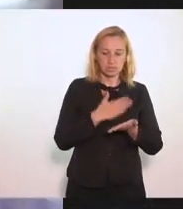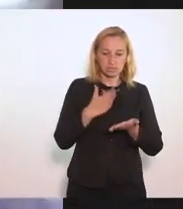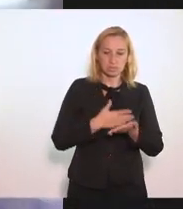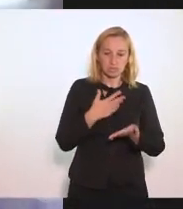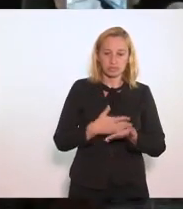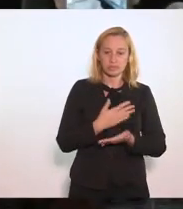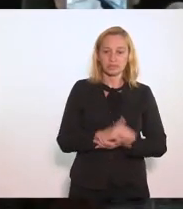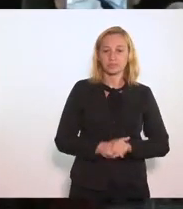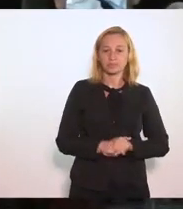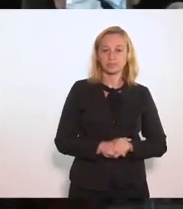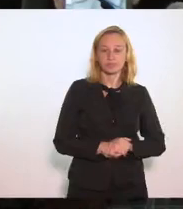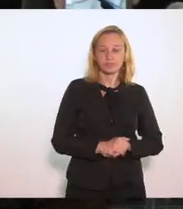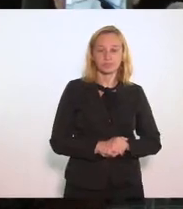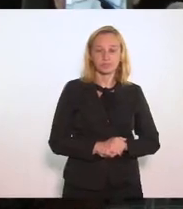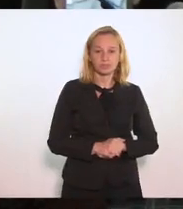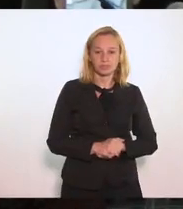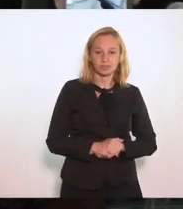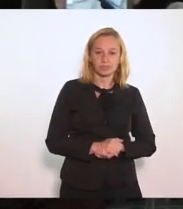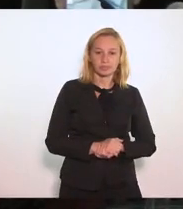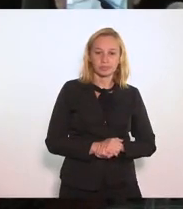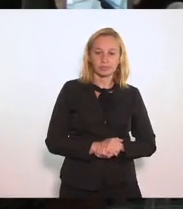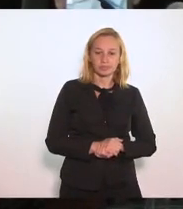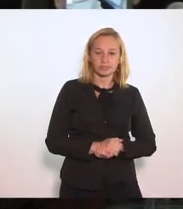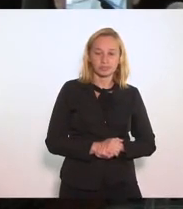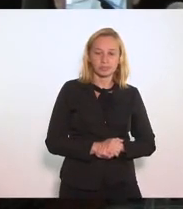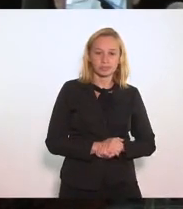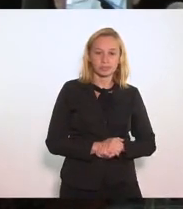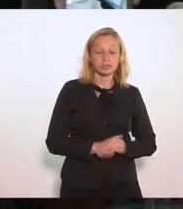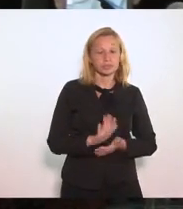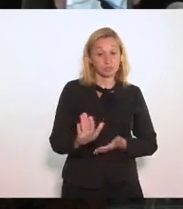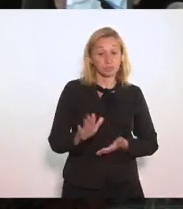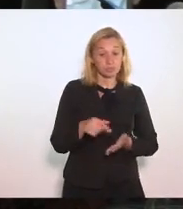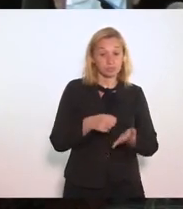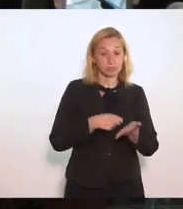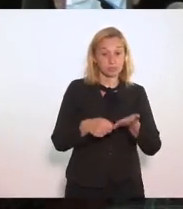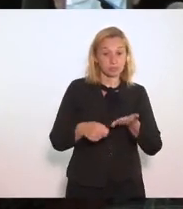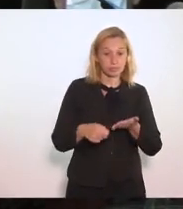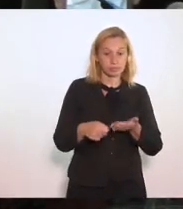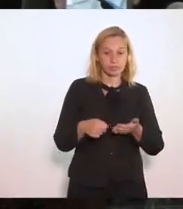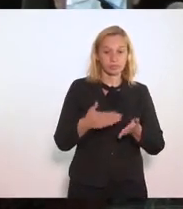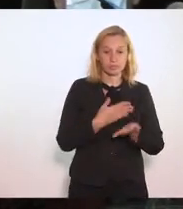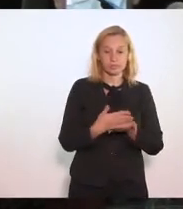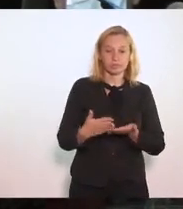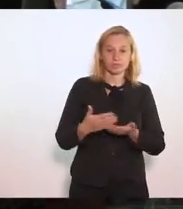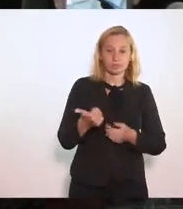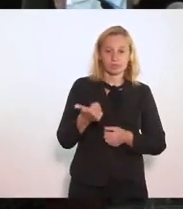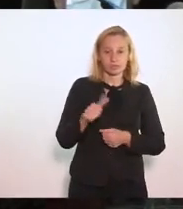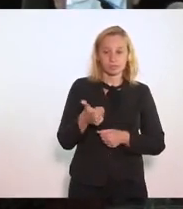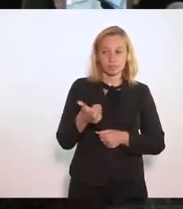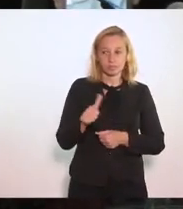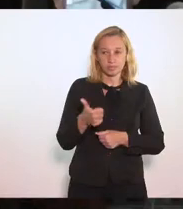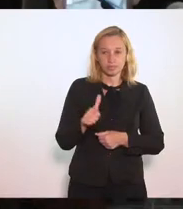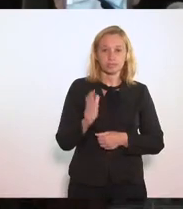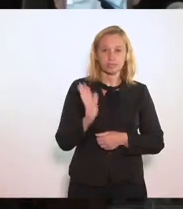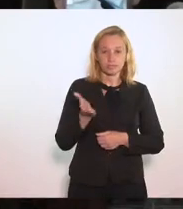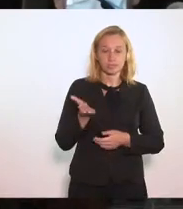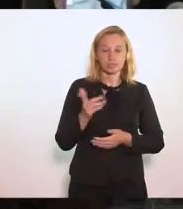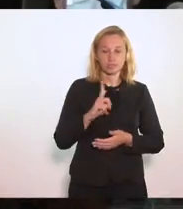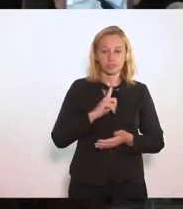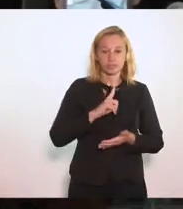Peixoto Valdeco Carneiro Tudo bem É que a inscrição Está começando Às 11h Aí já tinha Gente escrito